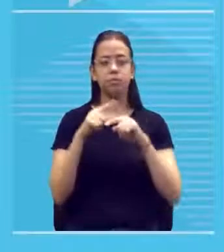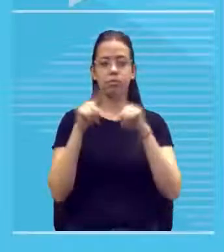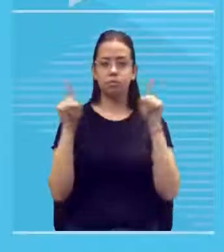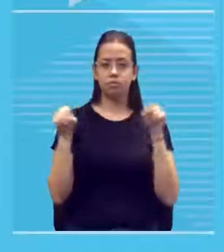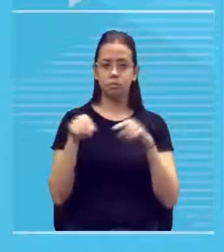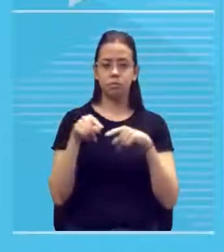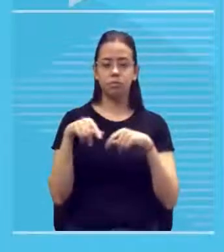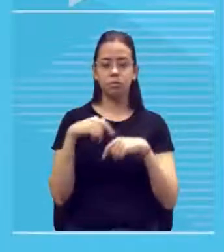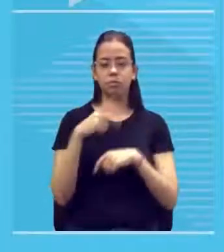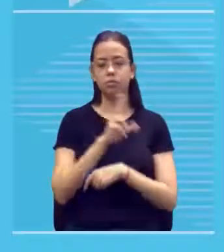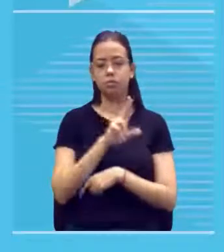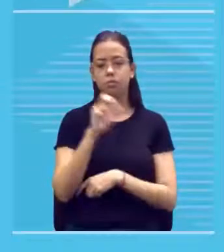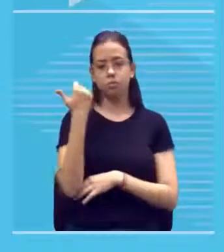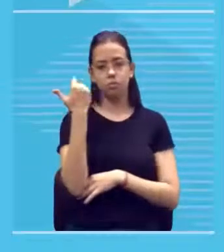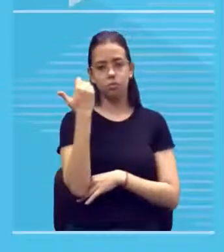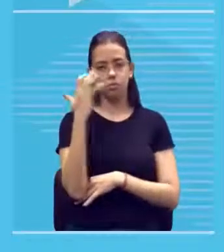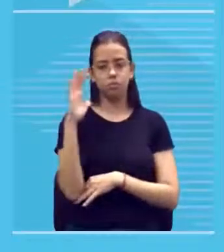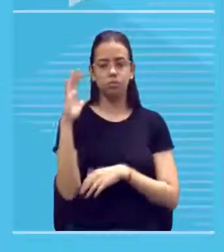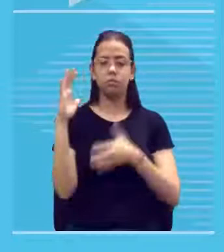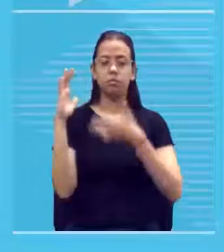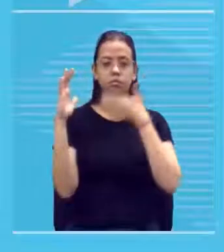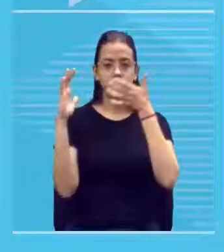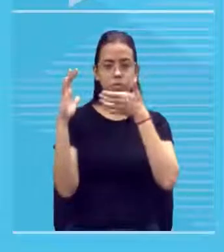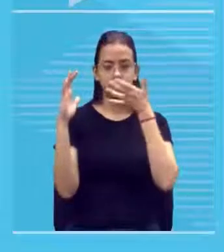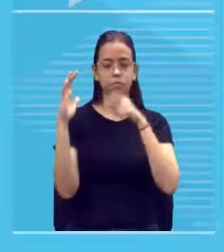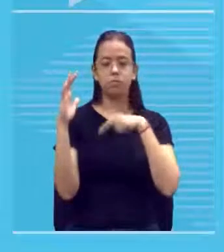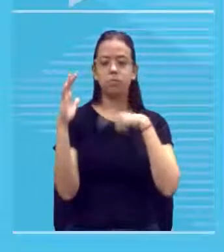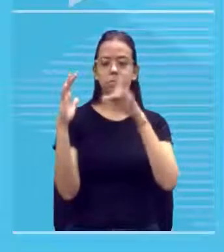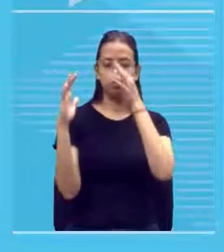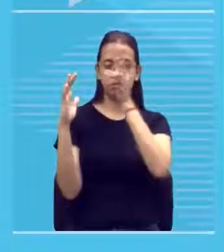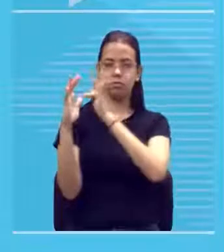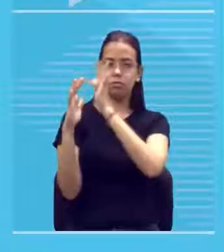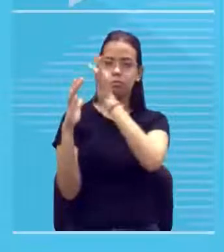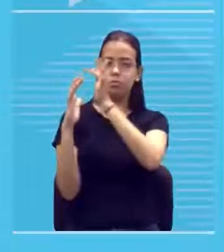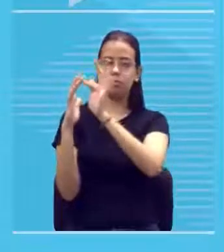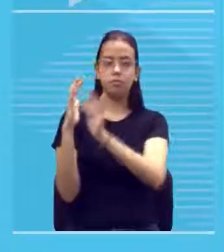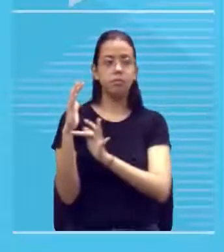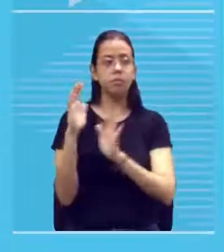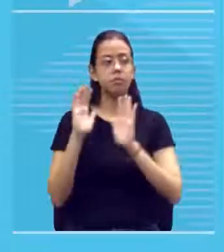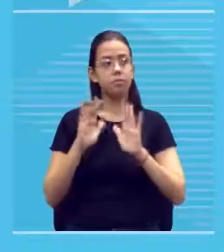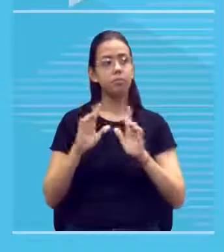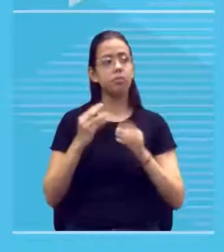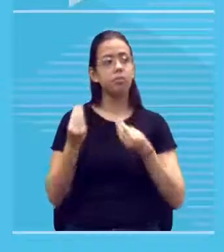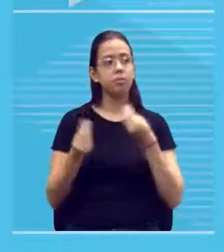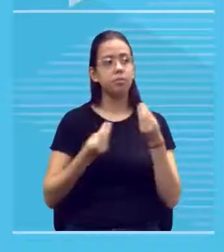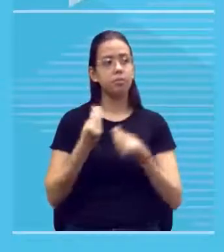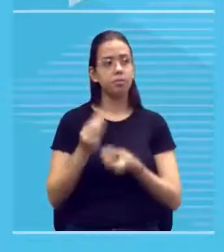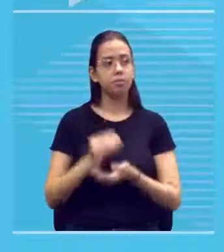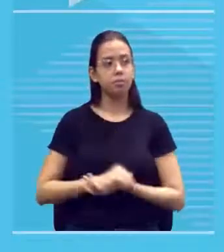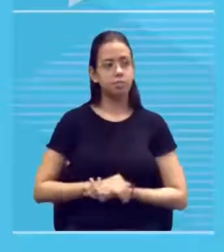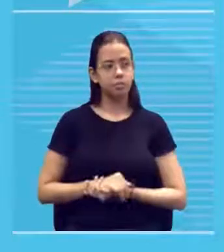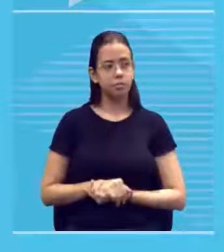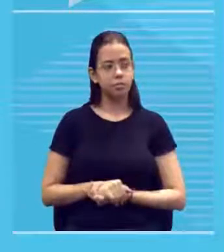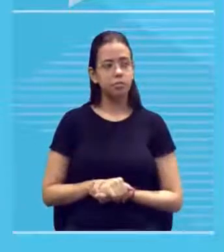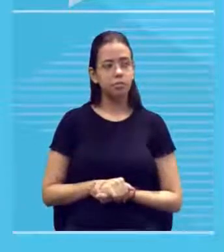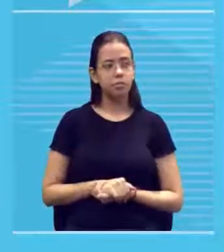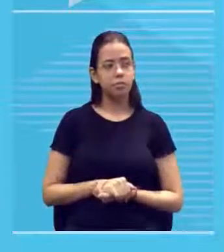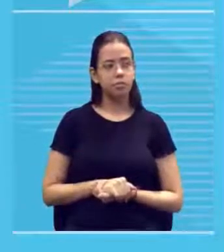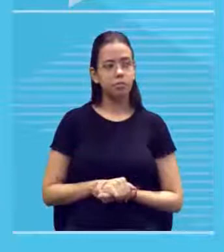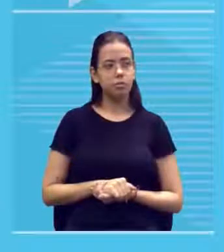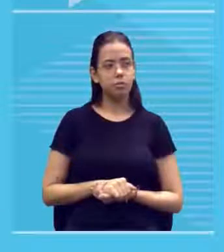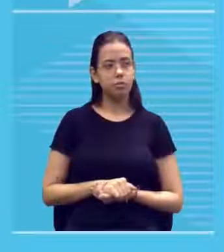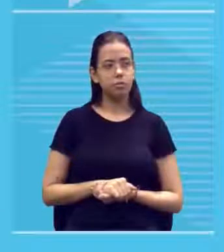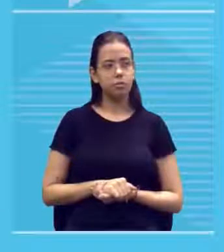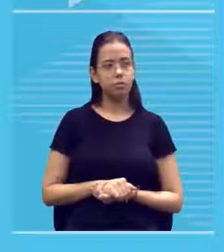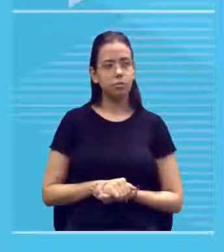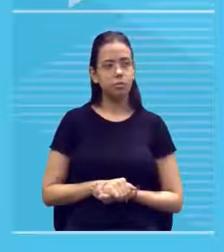um pé de maçã florido a ideia é essa só que o quadro era só assim era um quadrado com mais